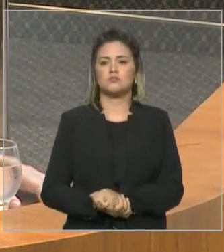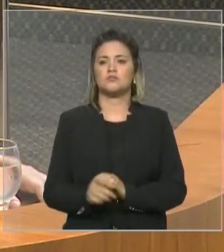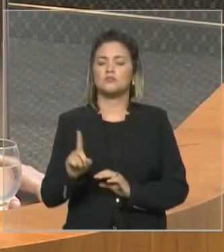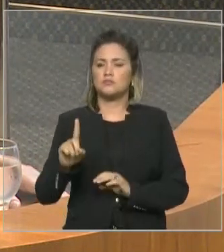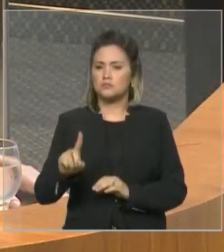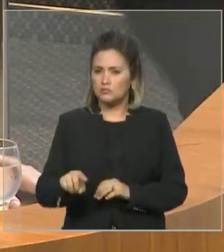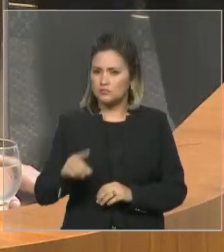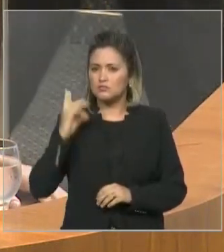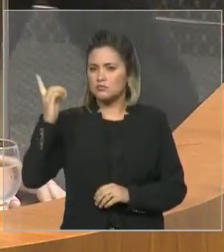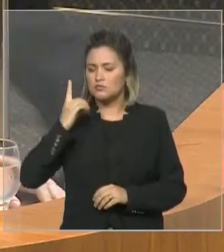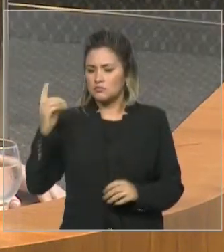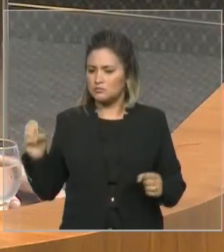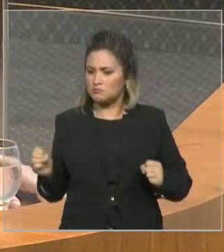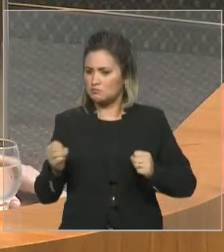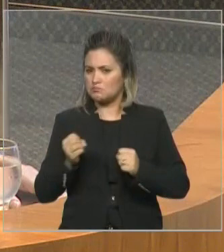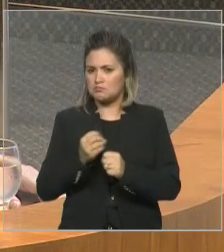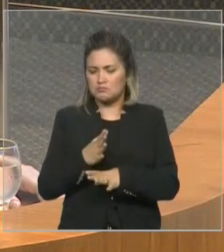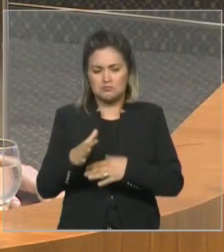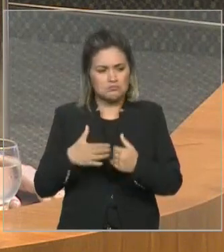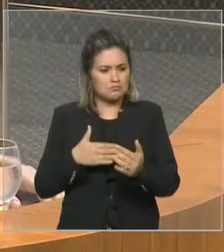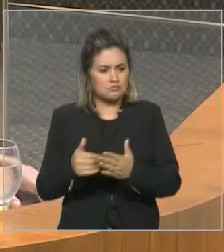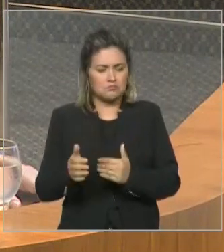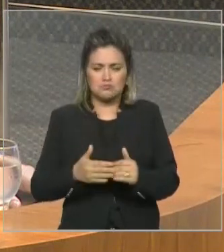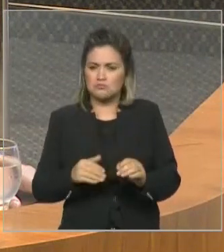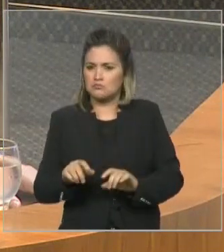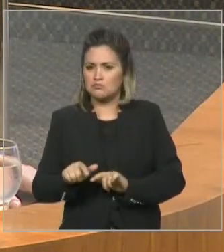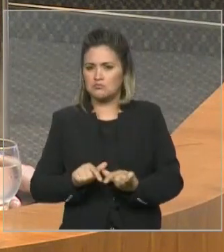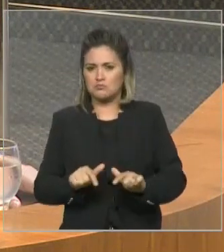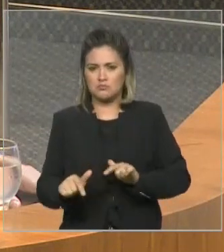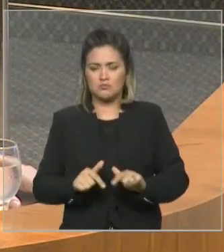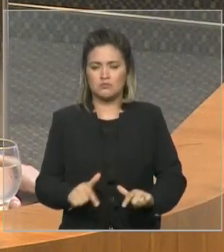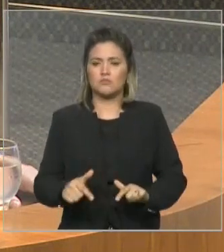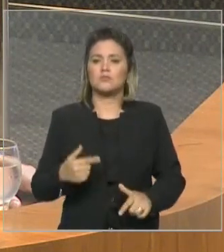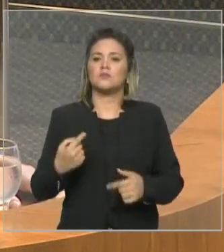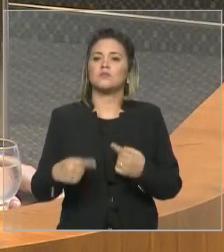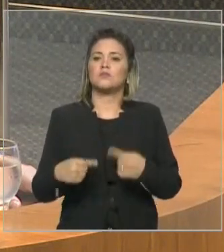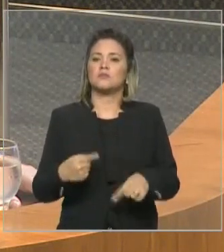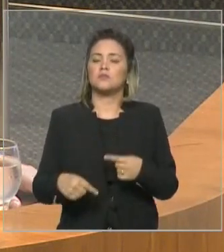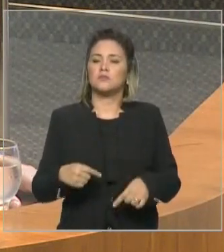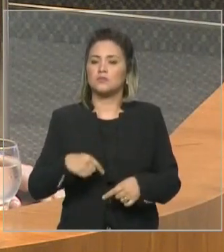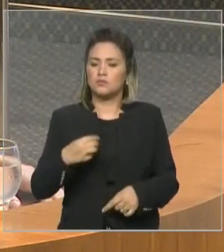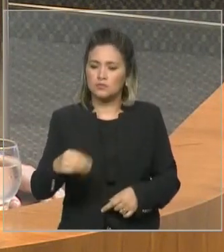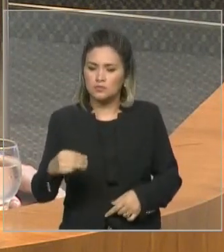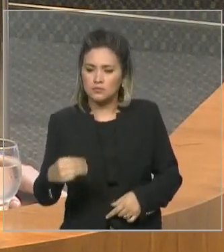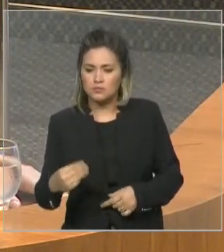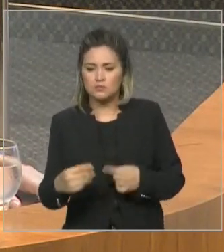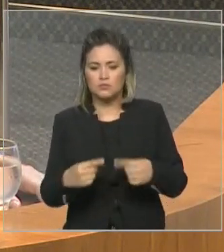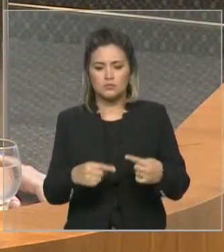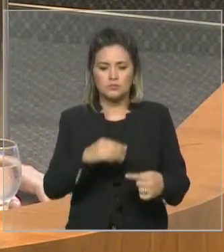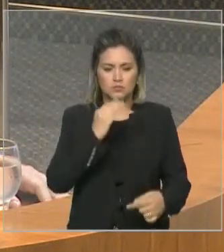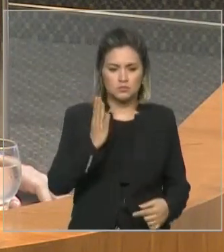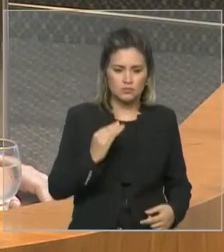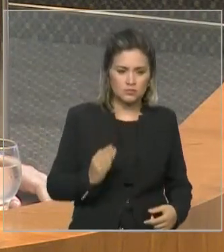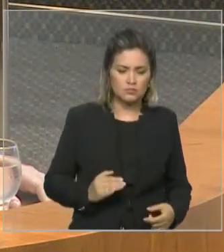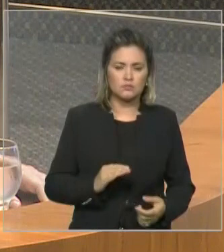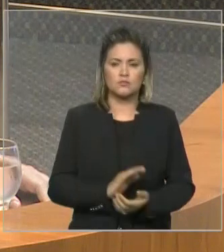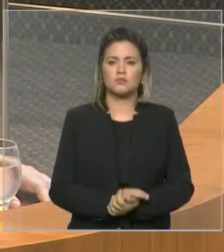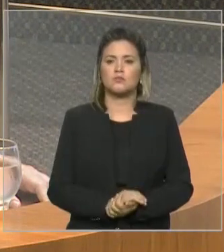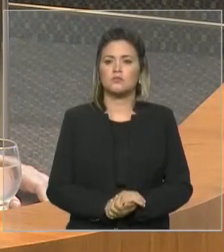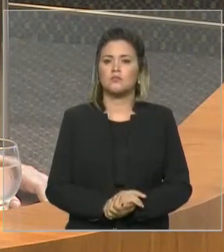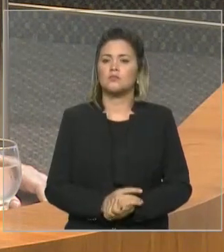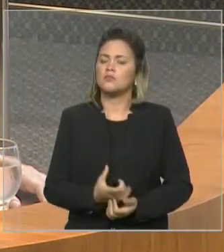preparado para qualquer função na política maranhense e até na política brasileira. Para mim, é uma honra